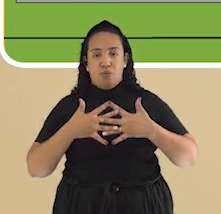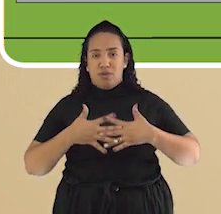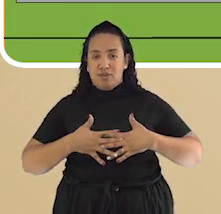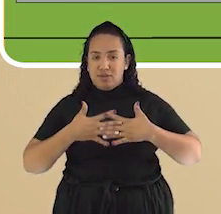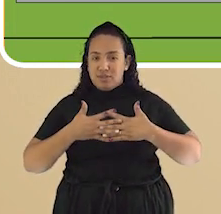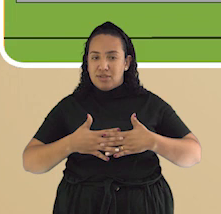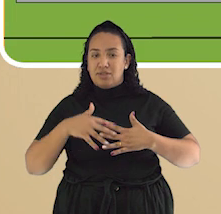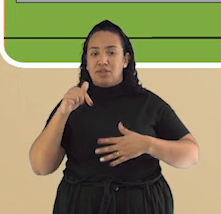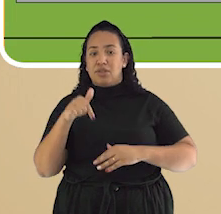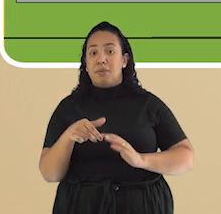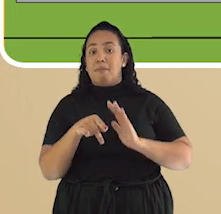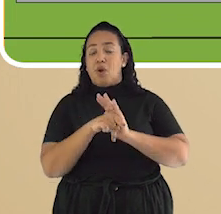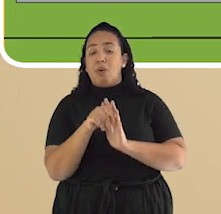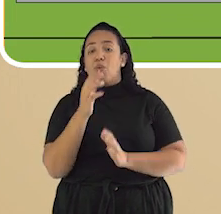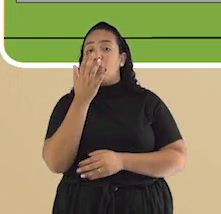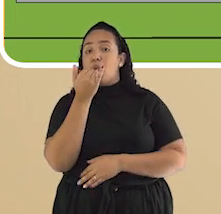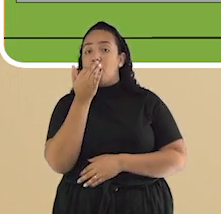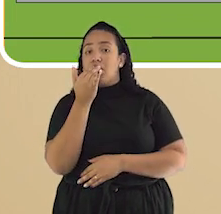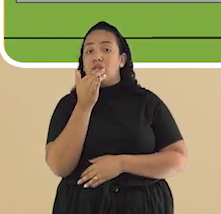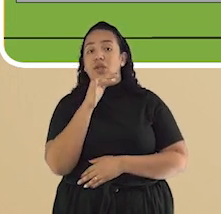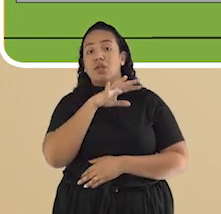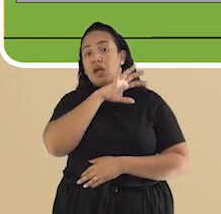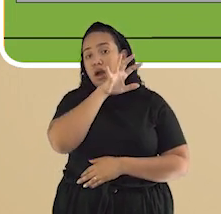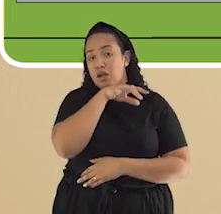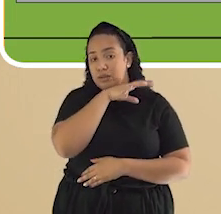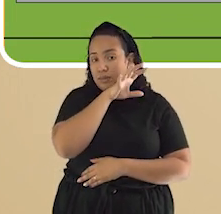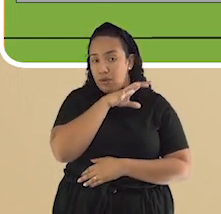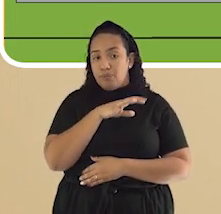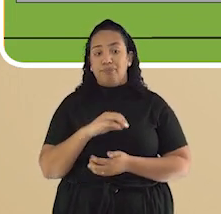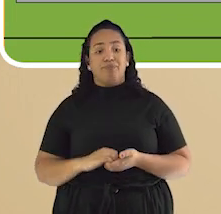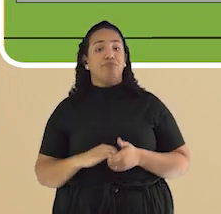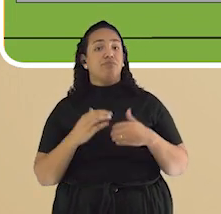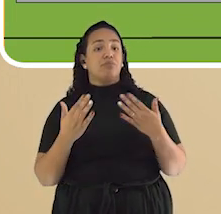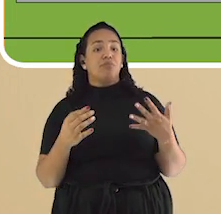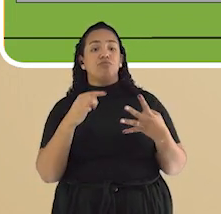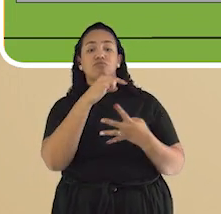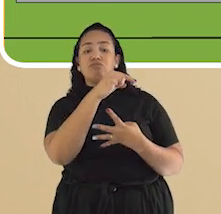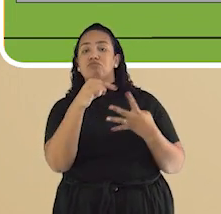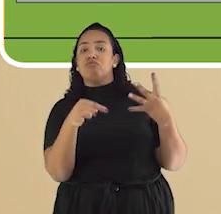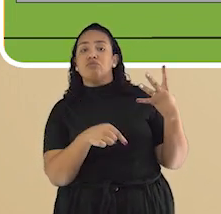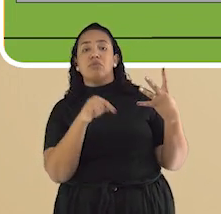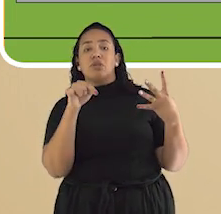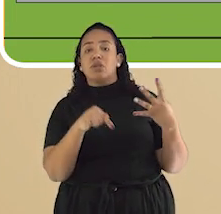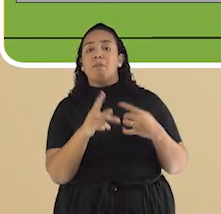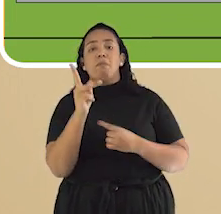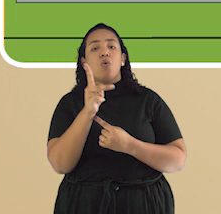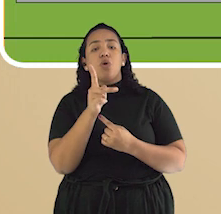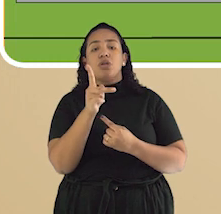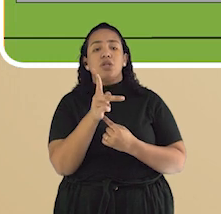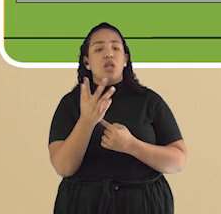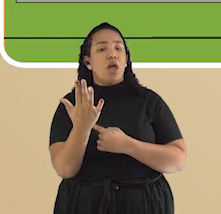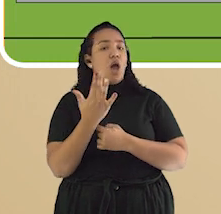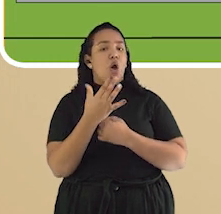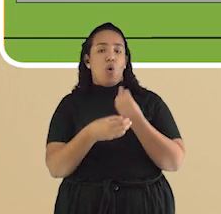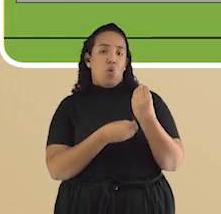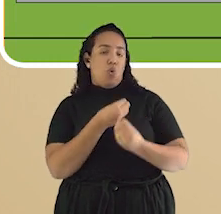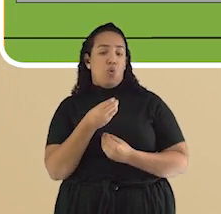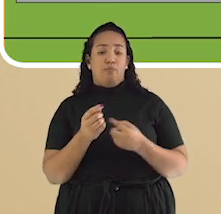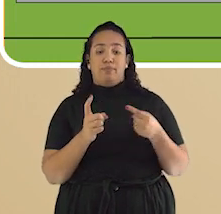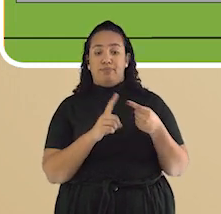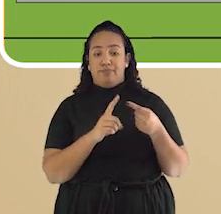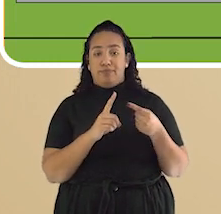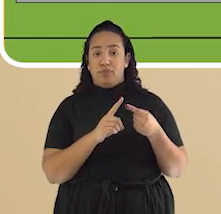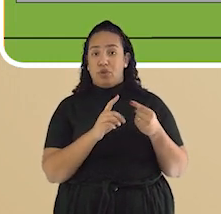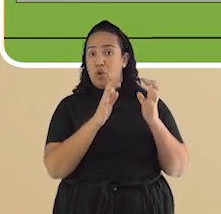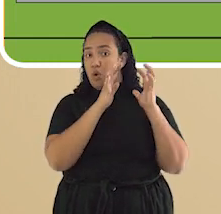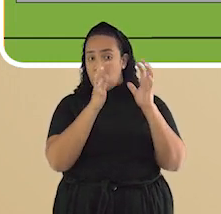alimentos de origem animal. Qual dos pratos típicos abaixo pode ser considerado rico em proteínas? Letra A, a